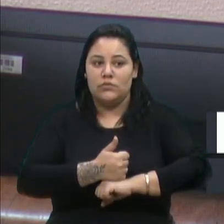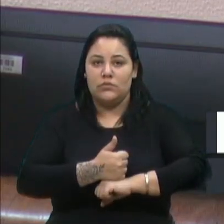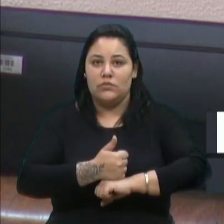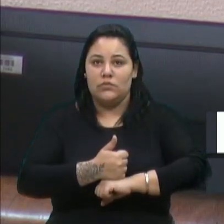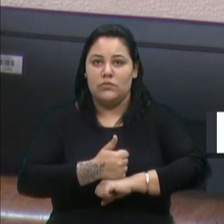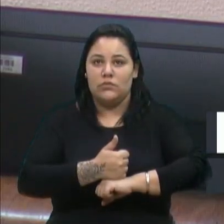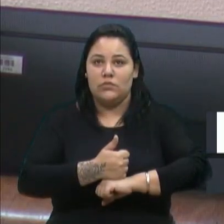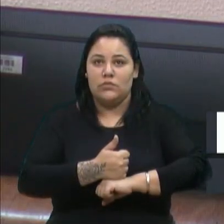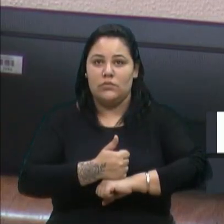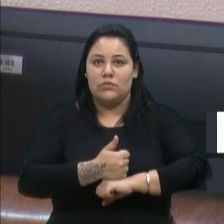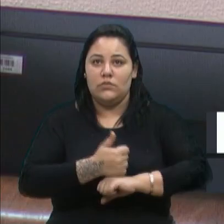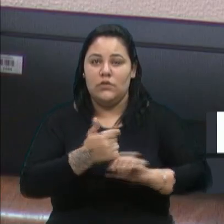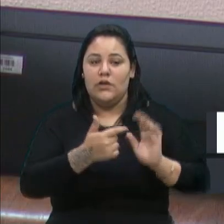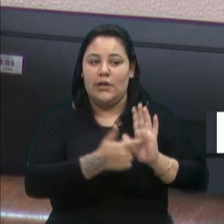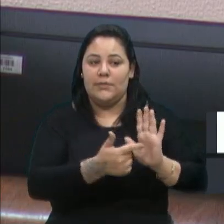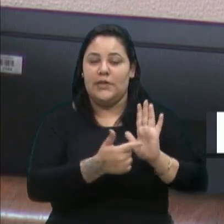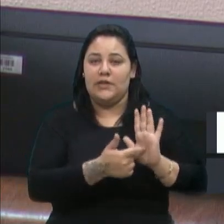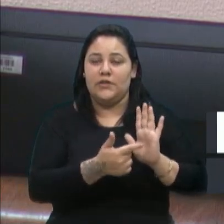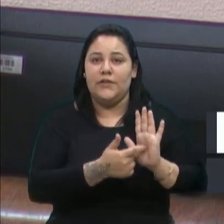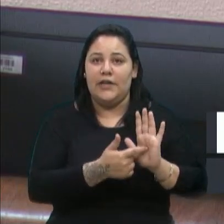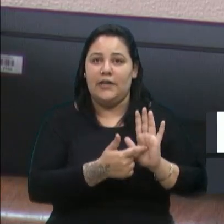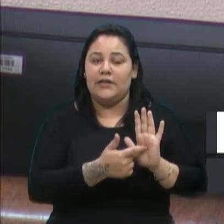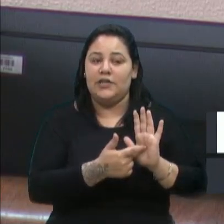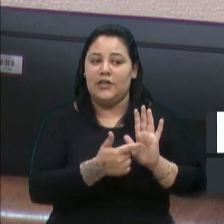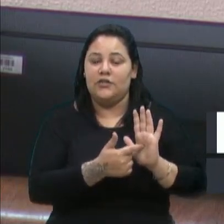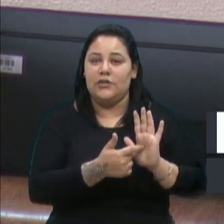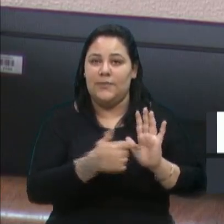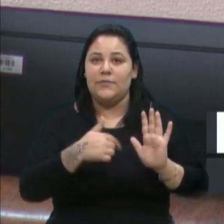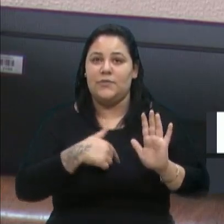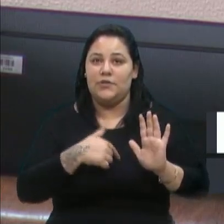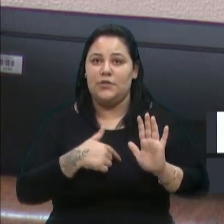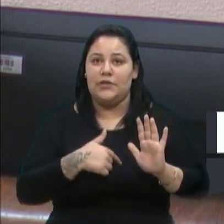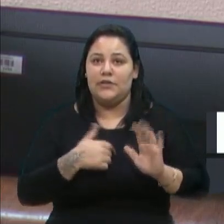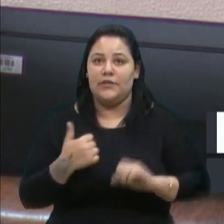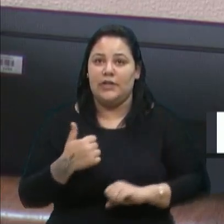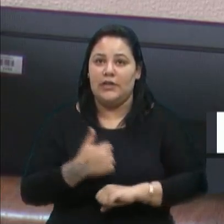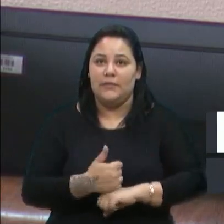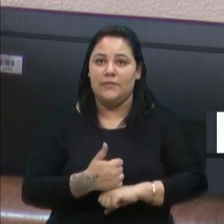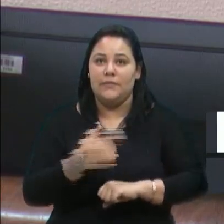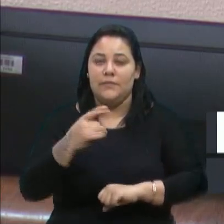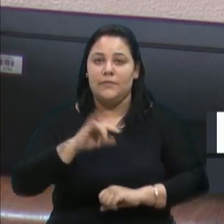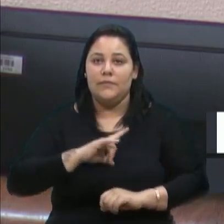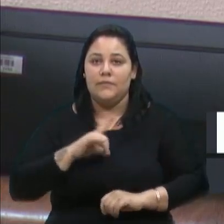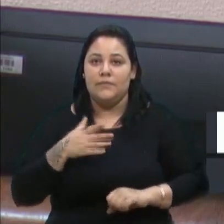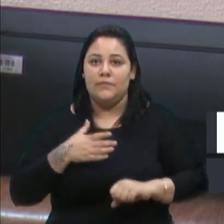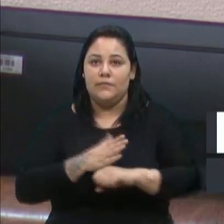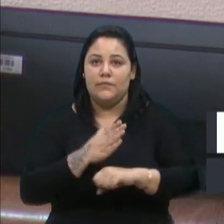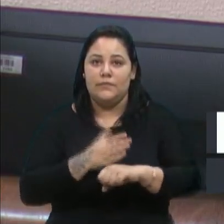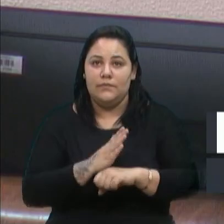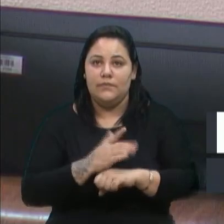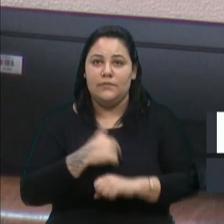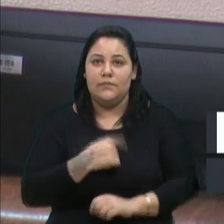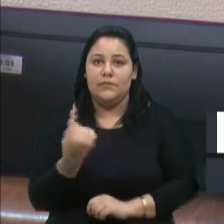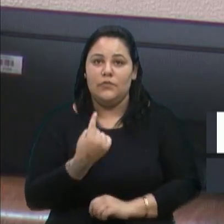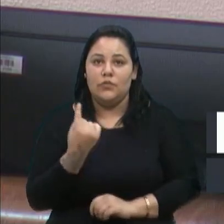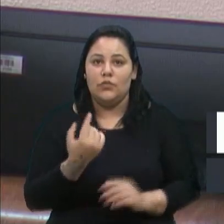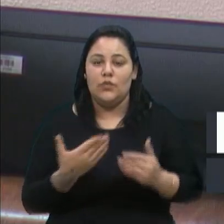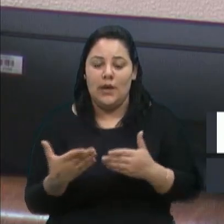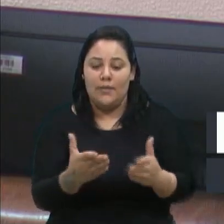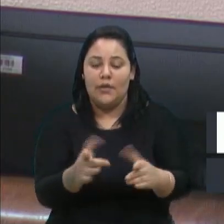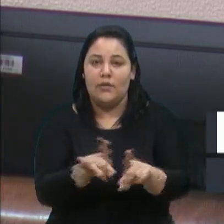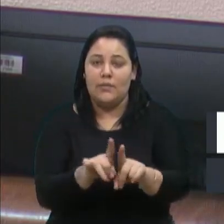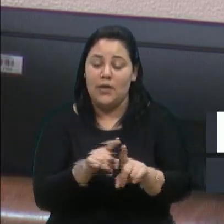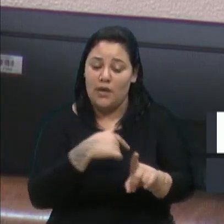a apresentar deficiências e falhas. Então, quero pontuar isso. Sou favorável e é o único caminho. Afinal,